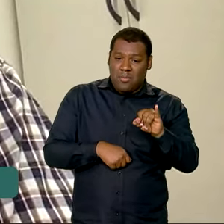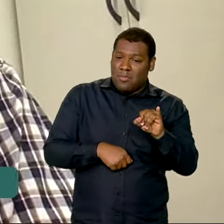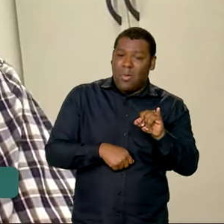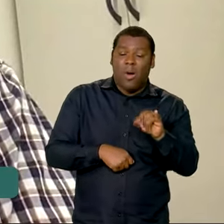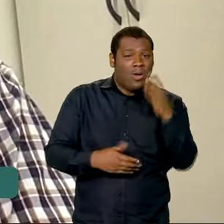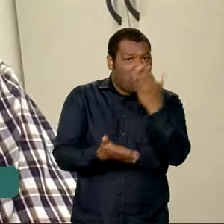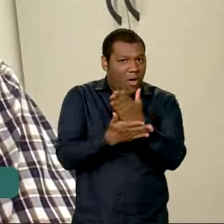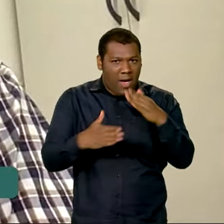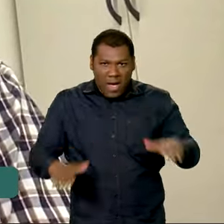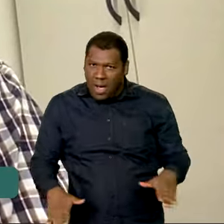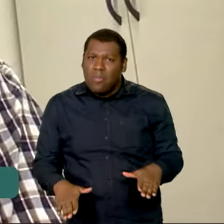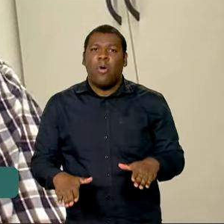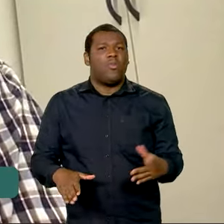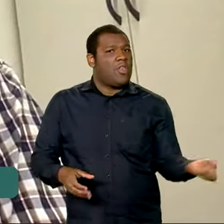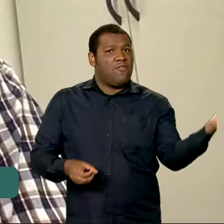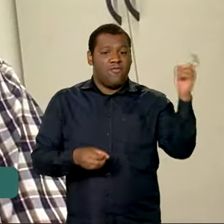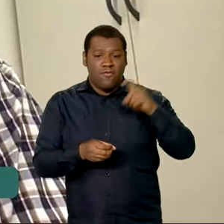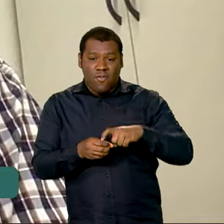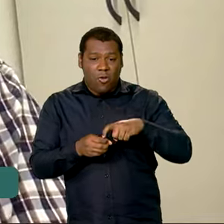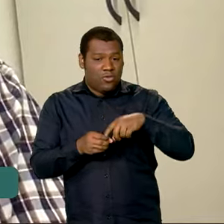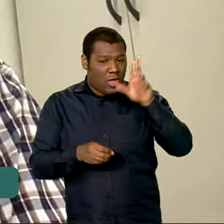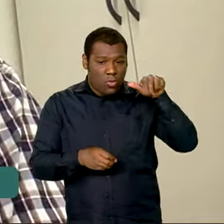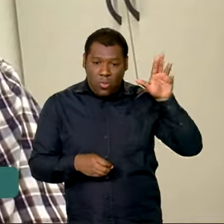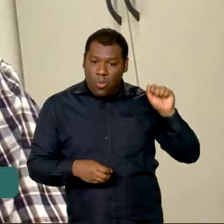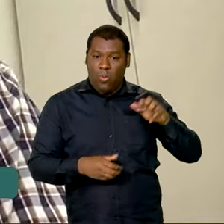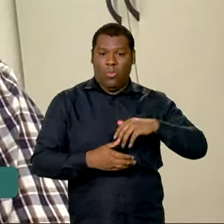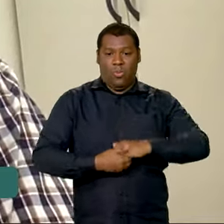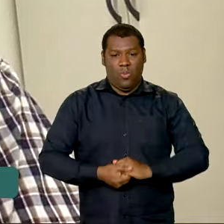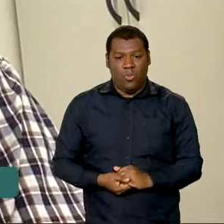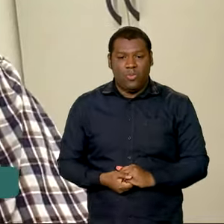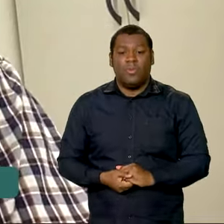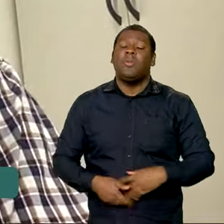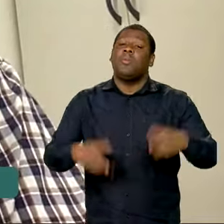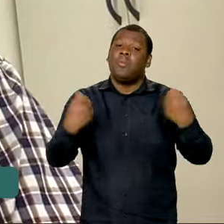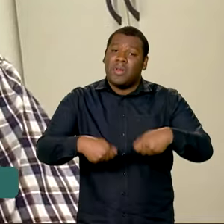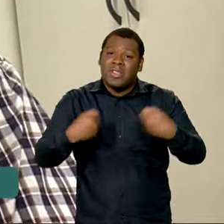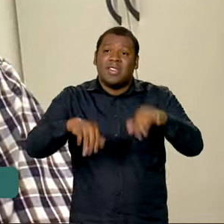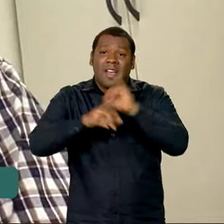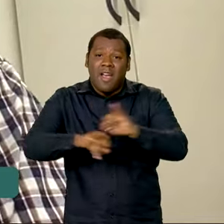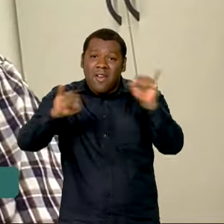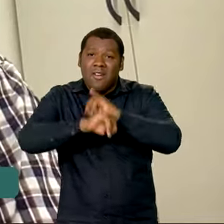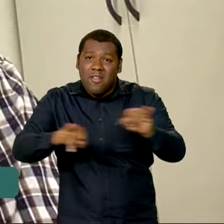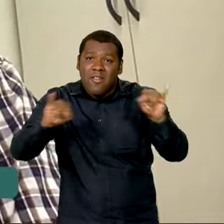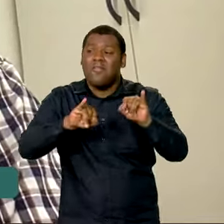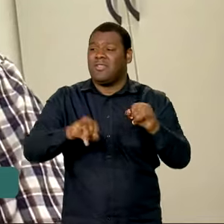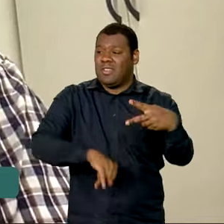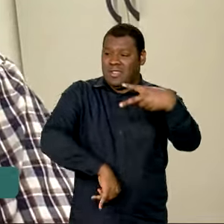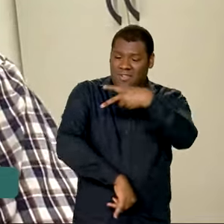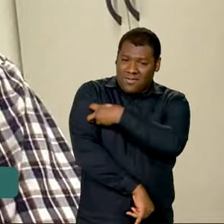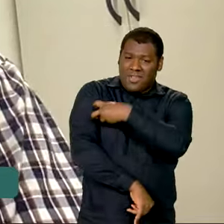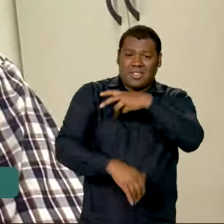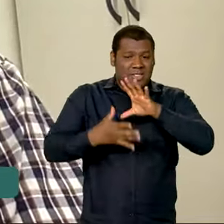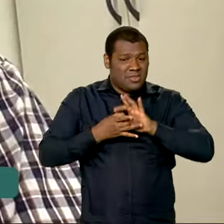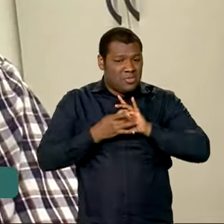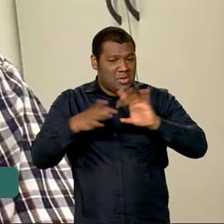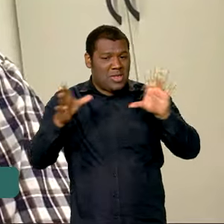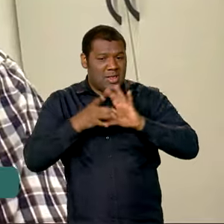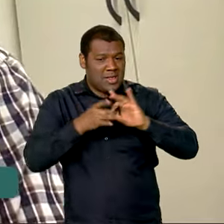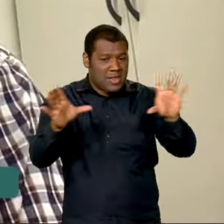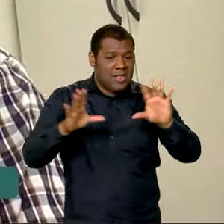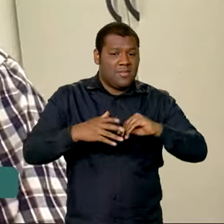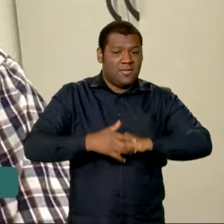muito preocupado quando existe uma campanha deflagrada, quando existe vacina à disposição e não existe